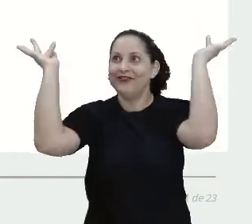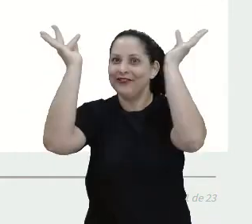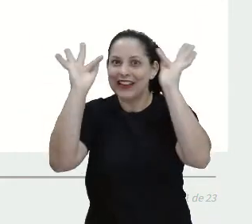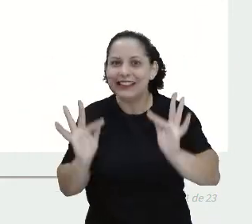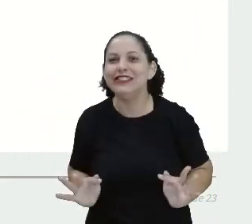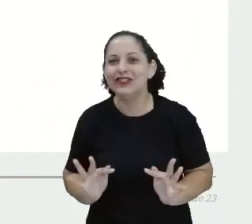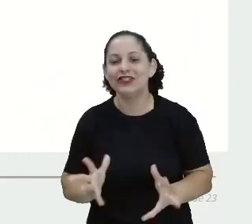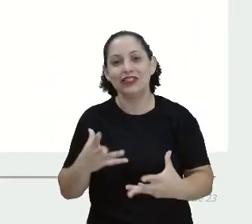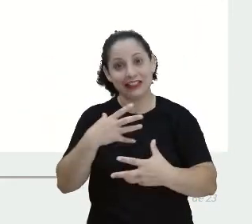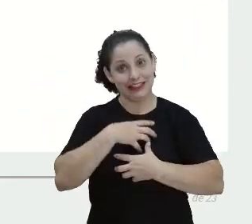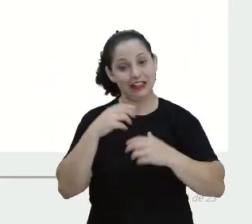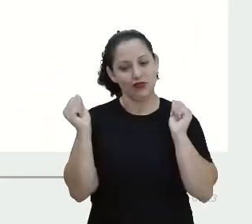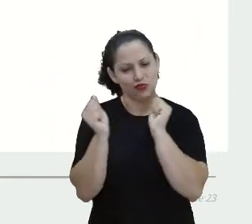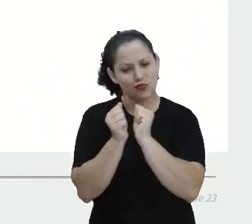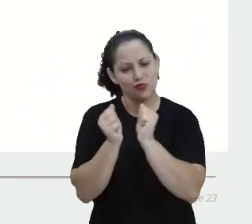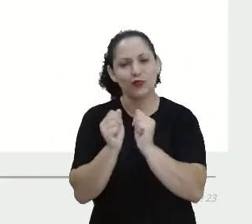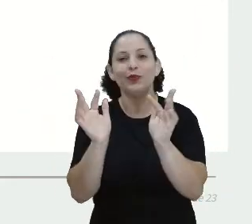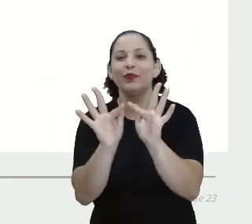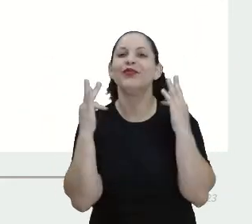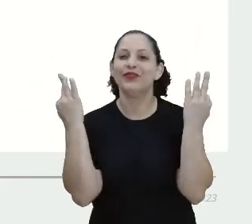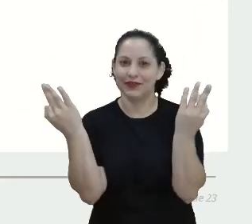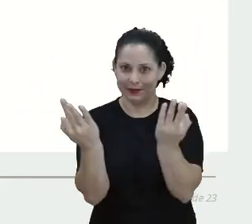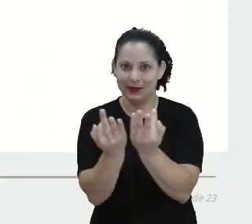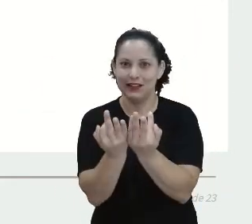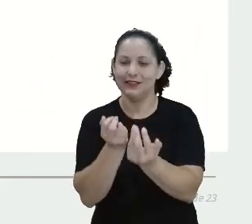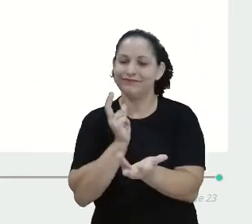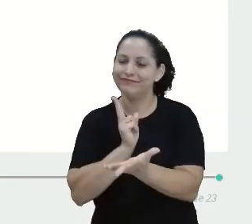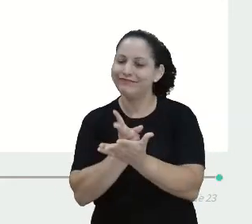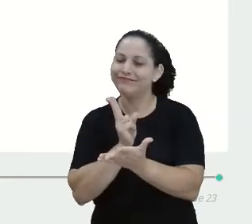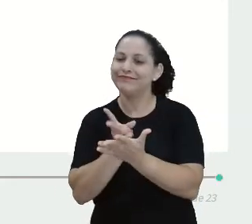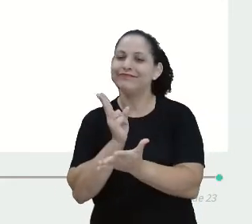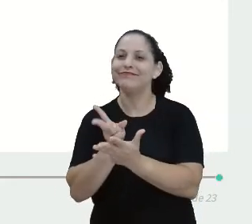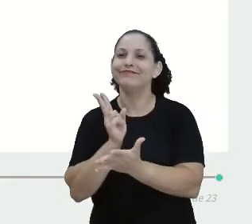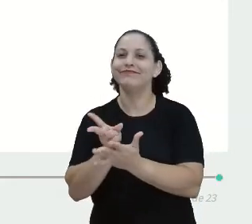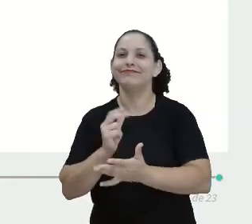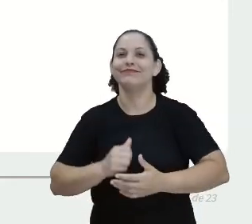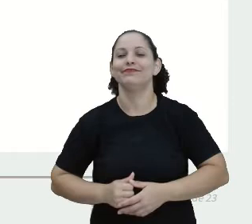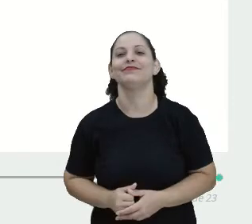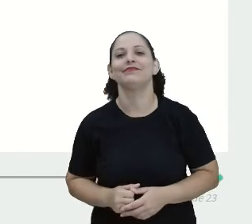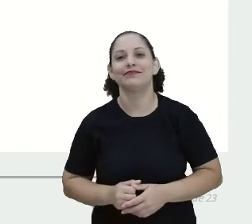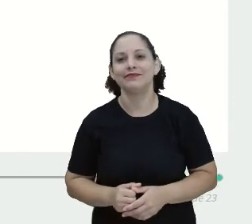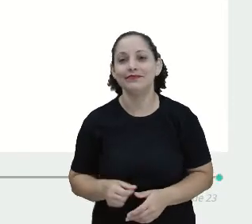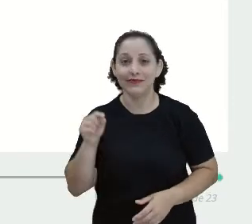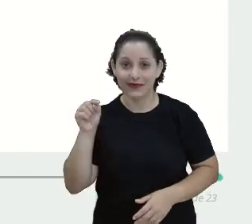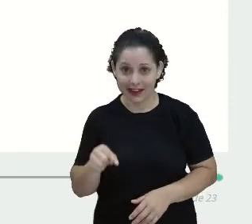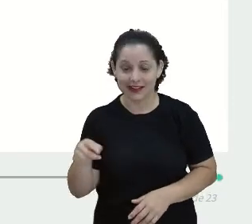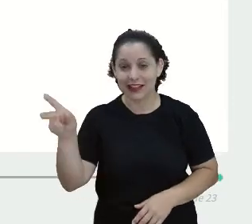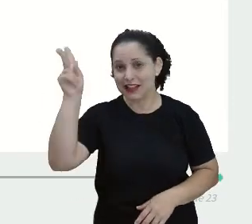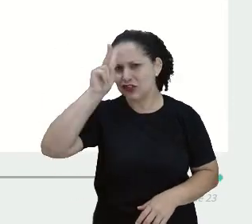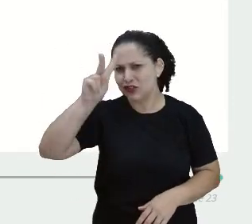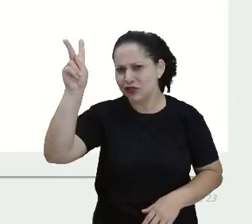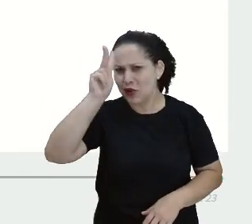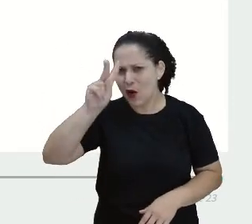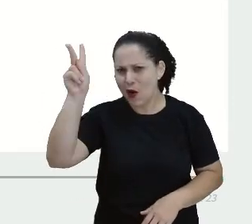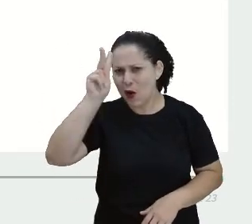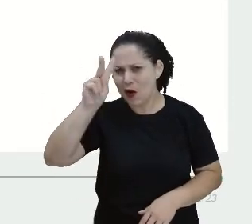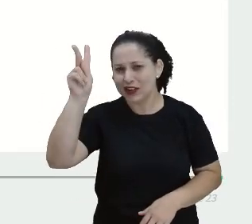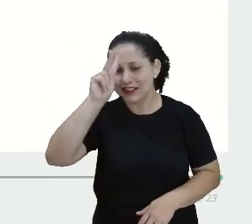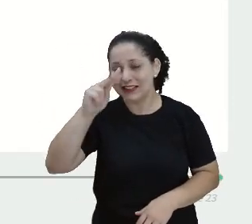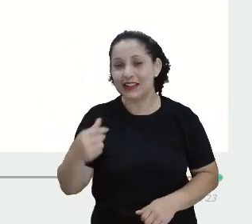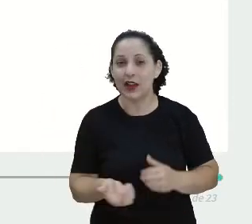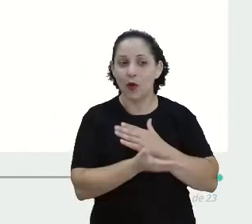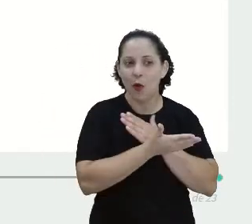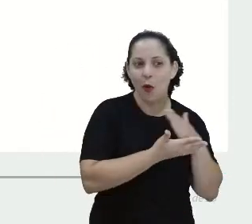com o Tio Henrique, a Tia Ema, no Cançais. E essa história entrou por uma porta